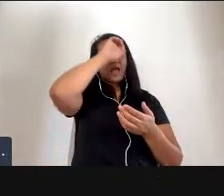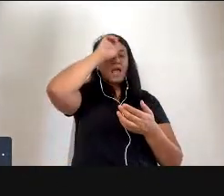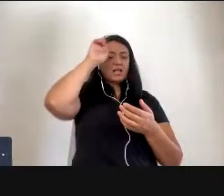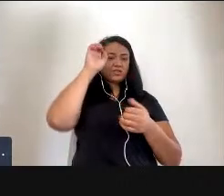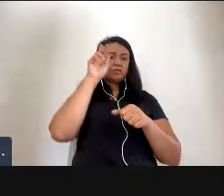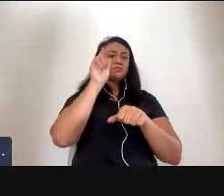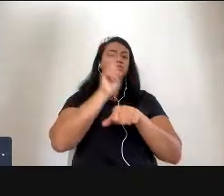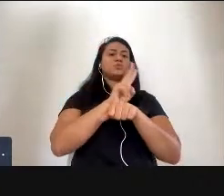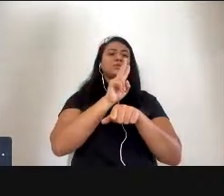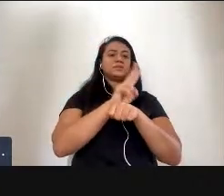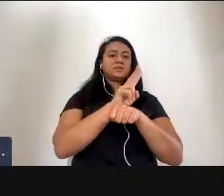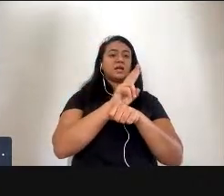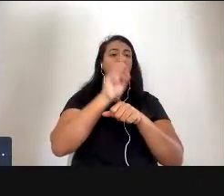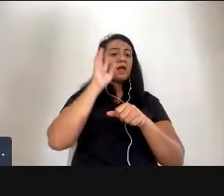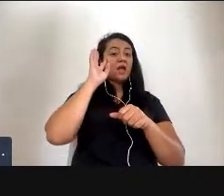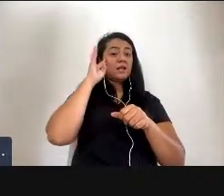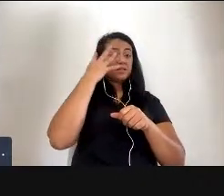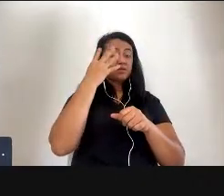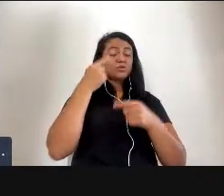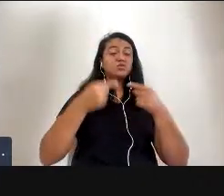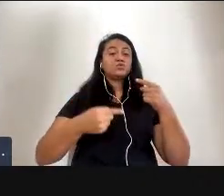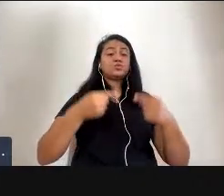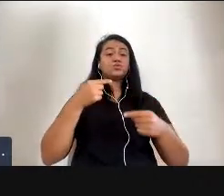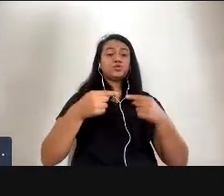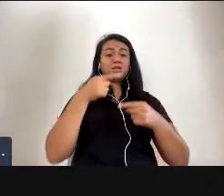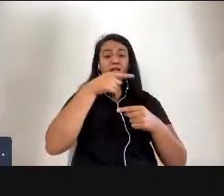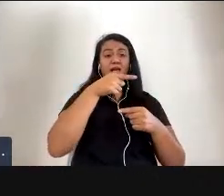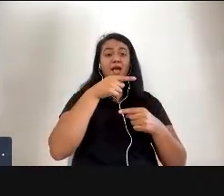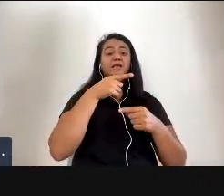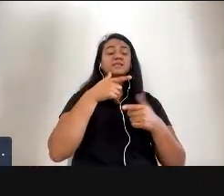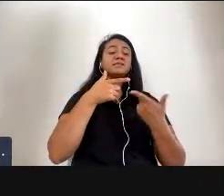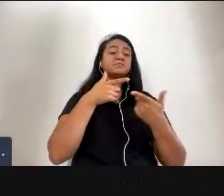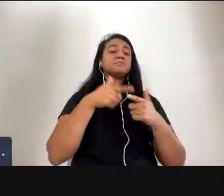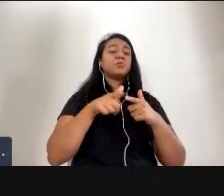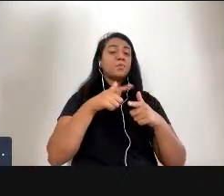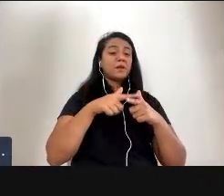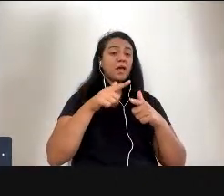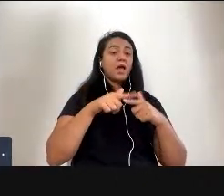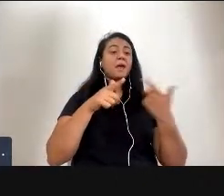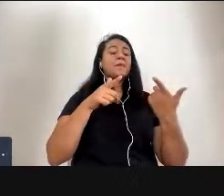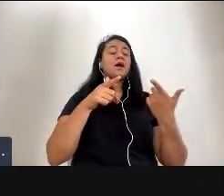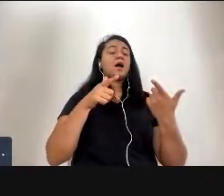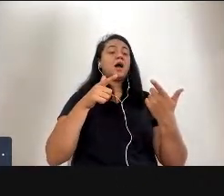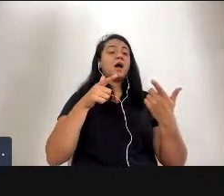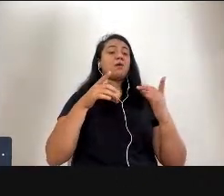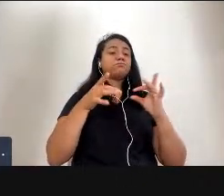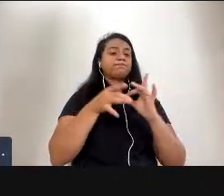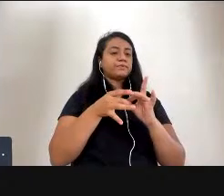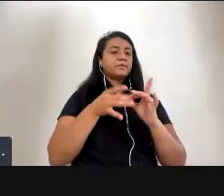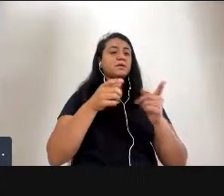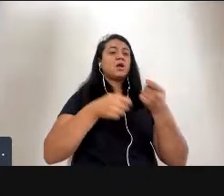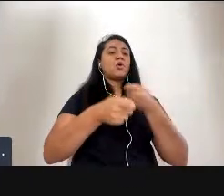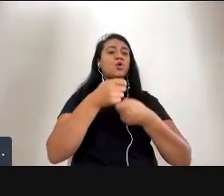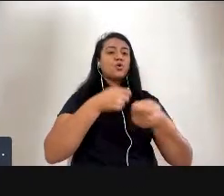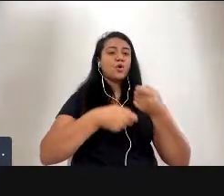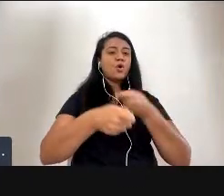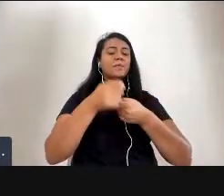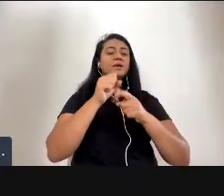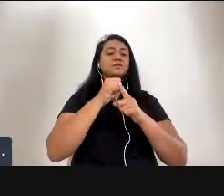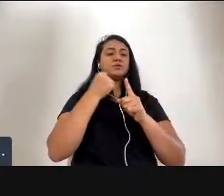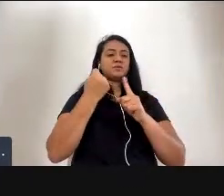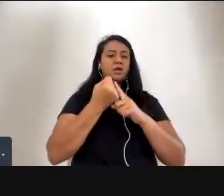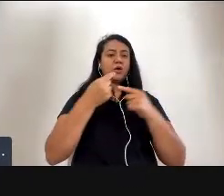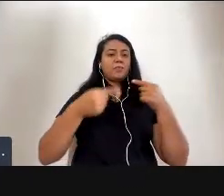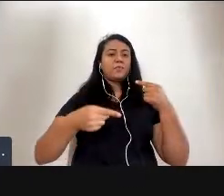decide discutir essas questões a partir de uma perspectiva mais econômica, social e política é justamente para isso,